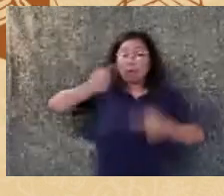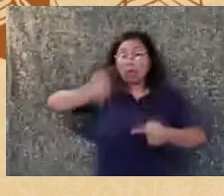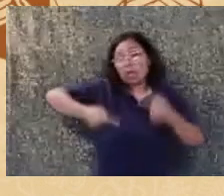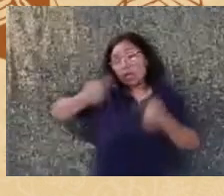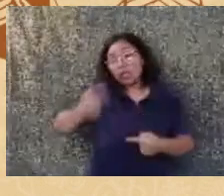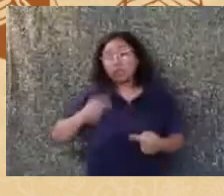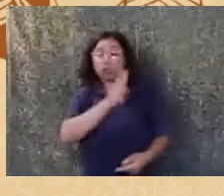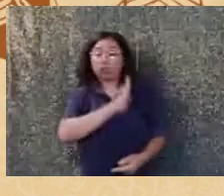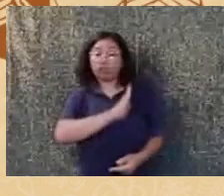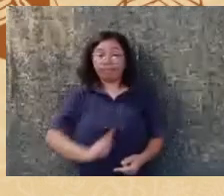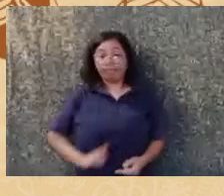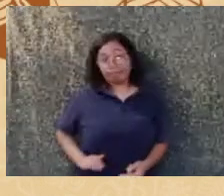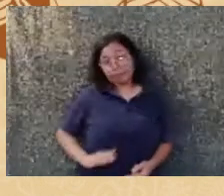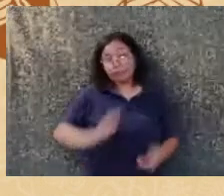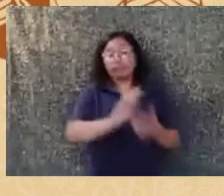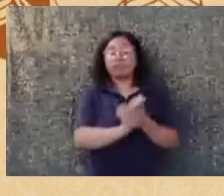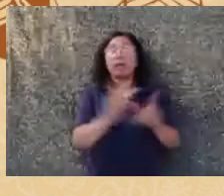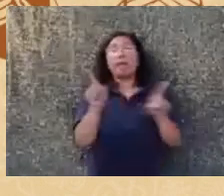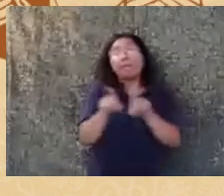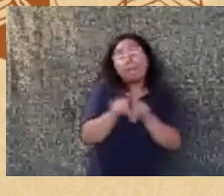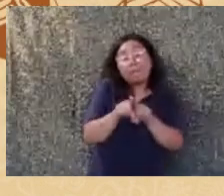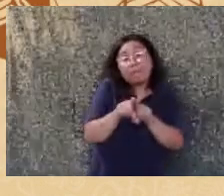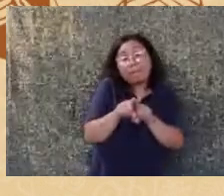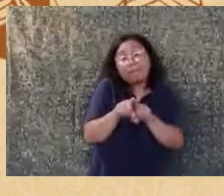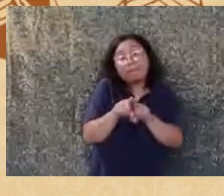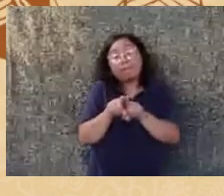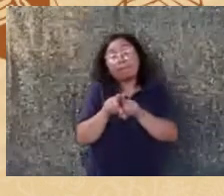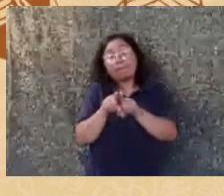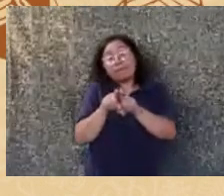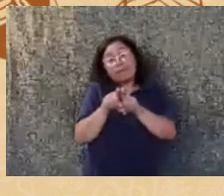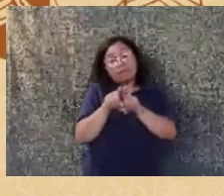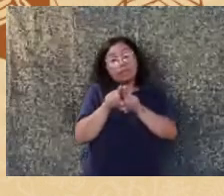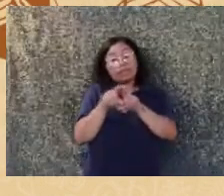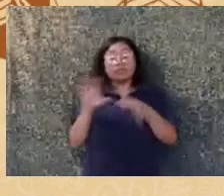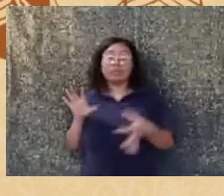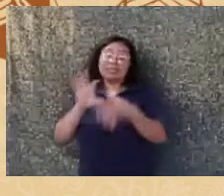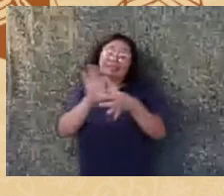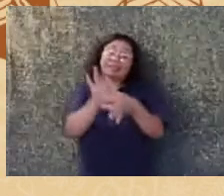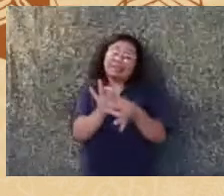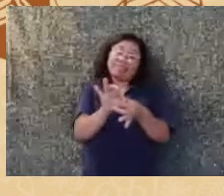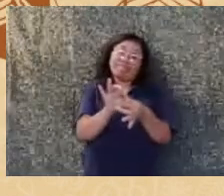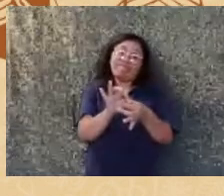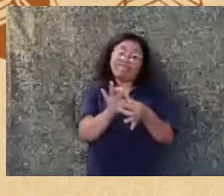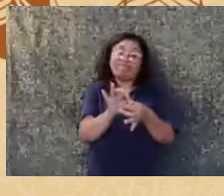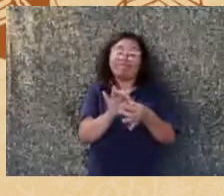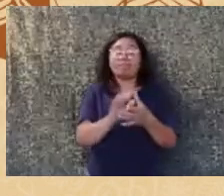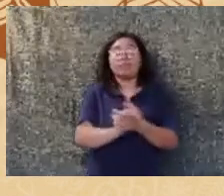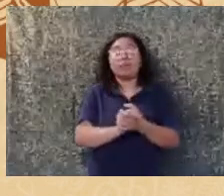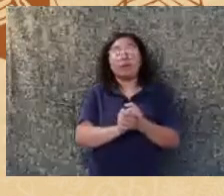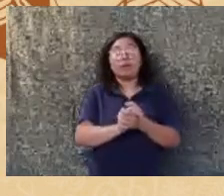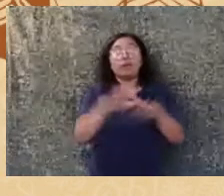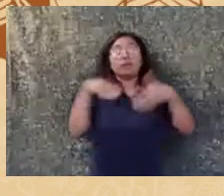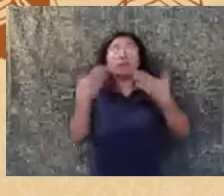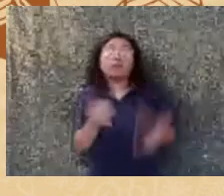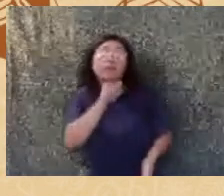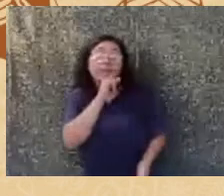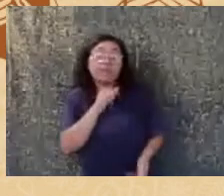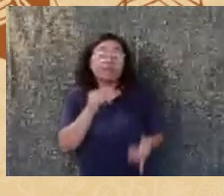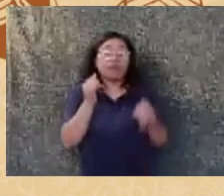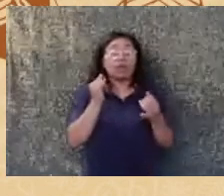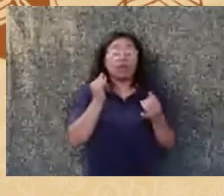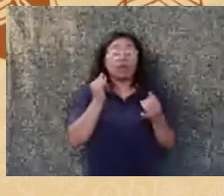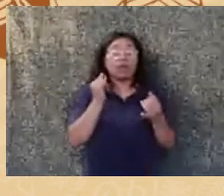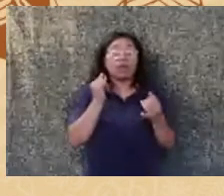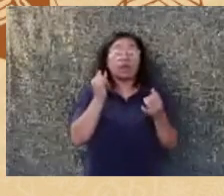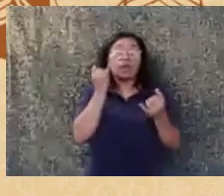com a outra deixa eu ver quanto tempo eu tenho sim tenho mais seis minutos então por exemplo Donald Trump